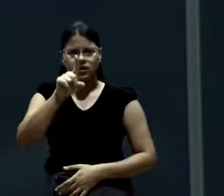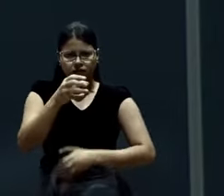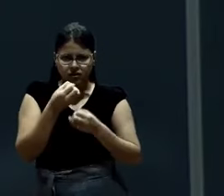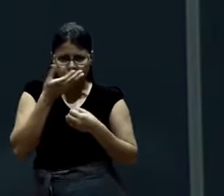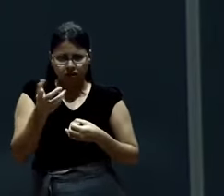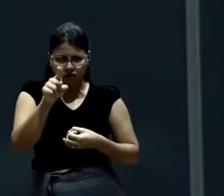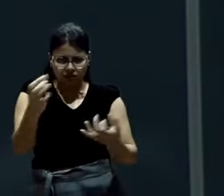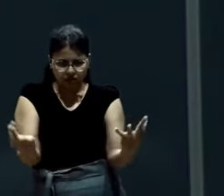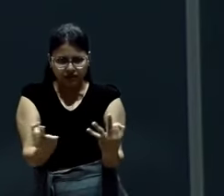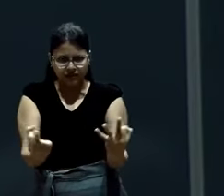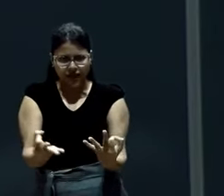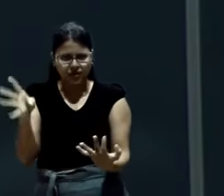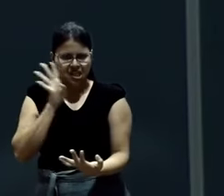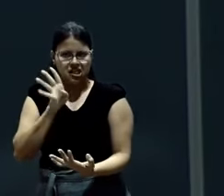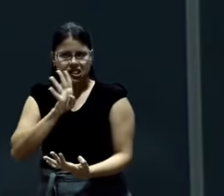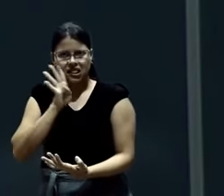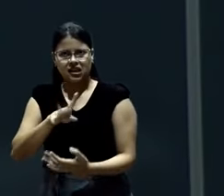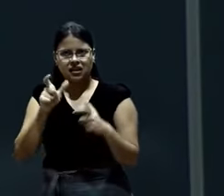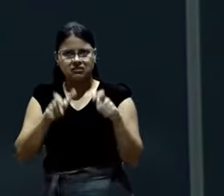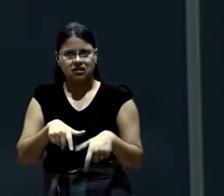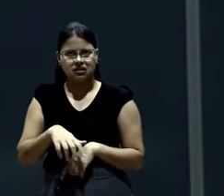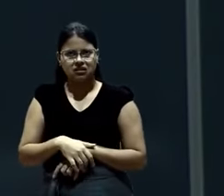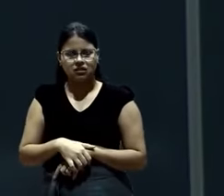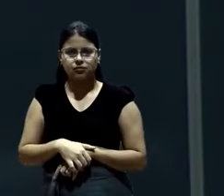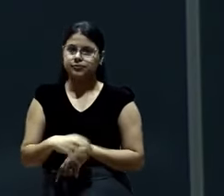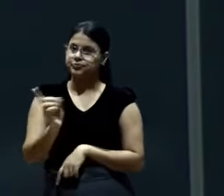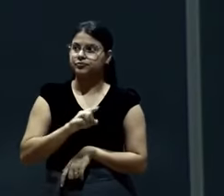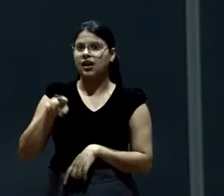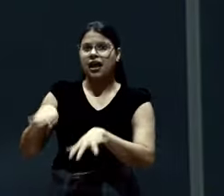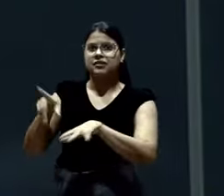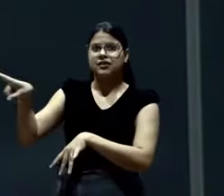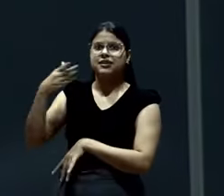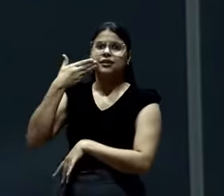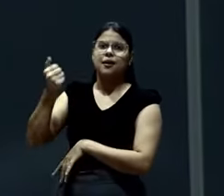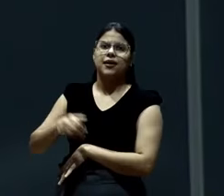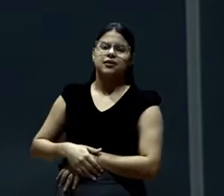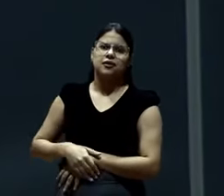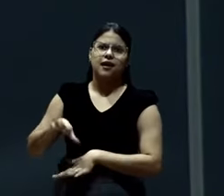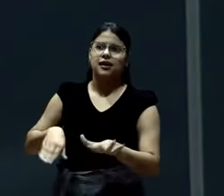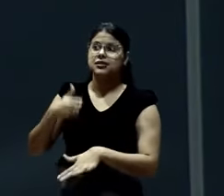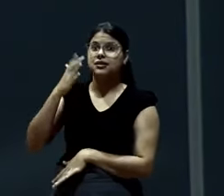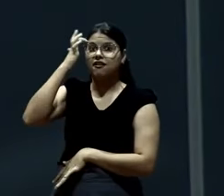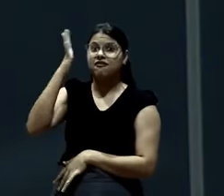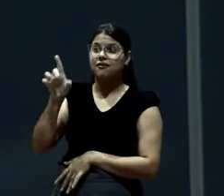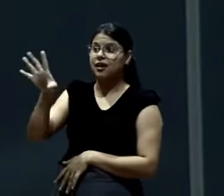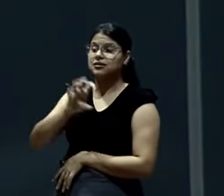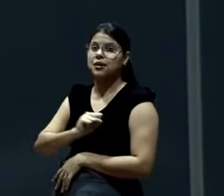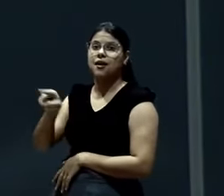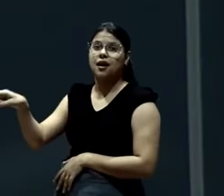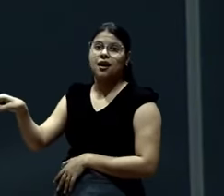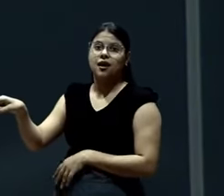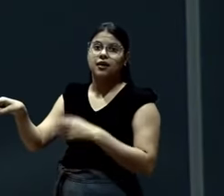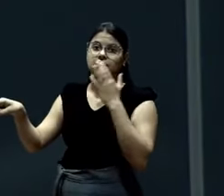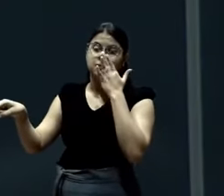Não é. Eu acho que ele é melhor que você. Está mais fácil amar ele do que amar você. Porque quem